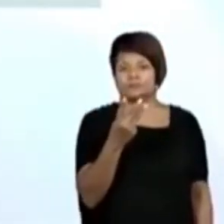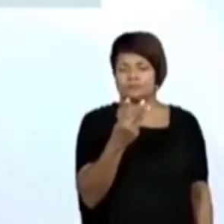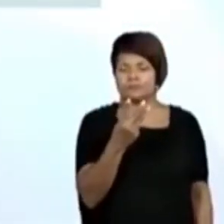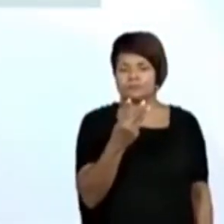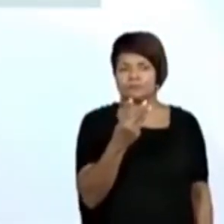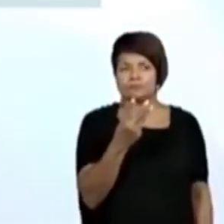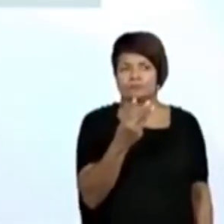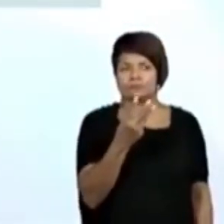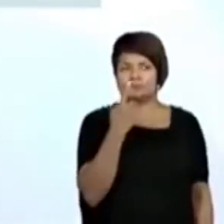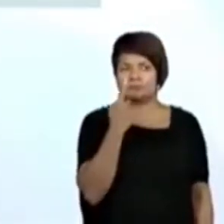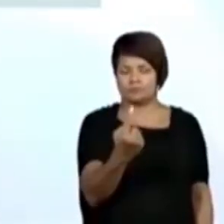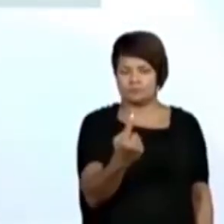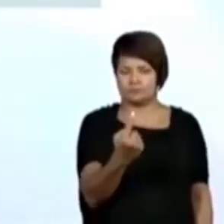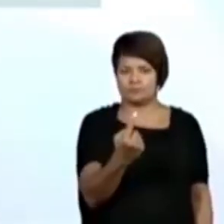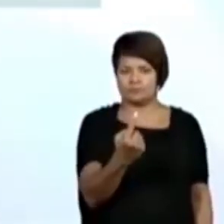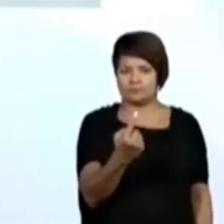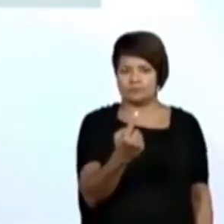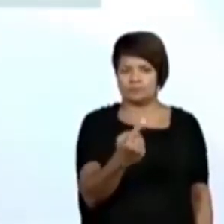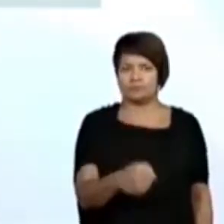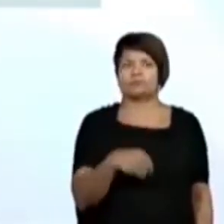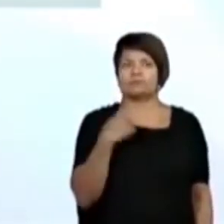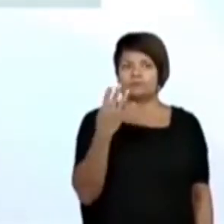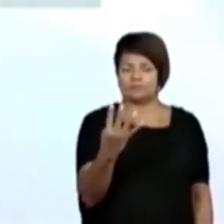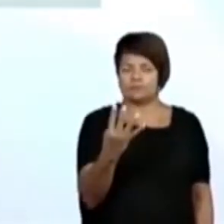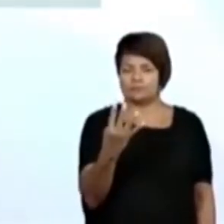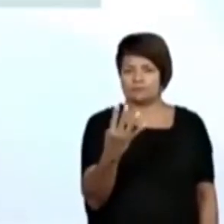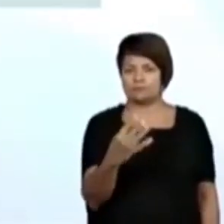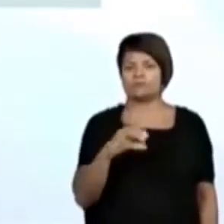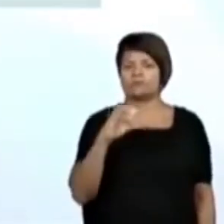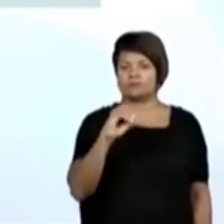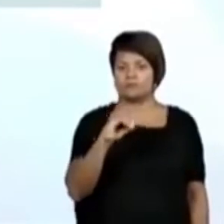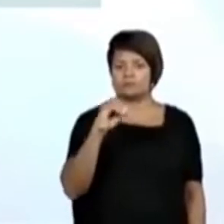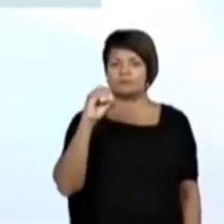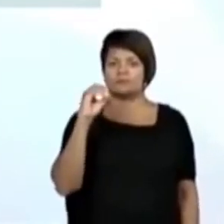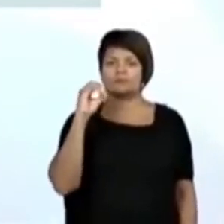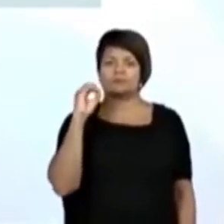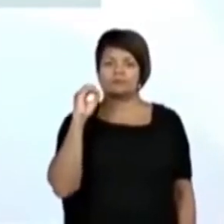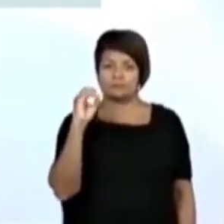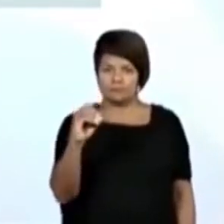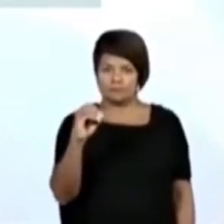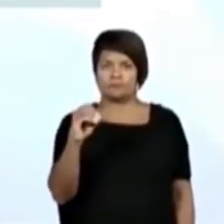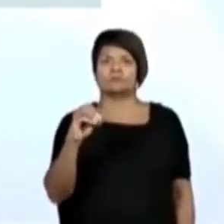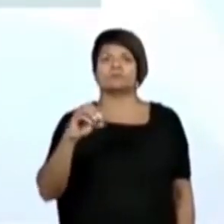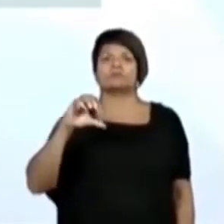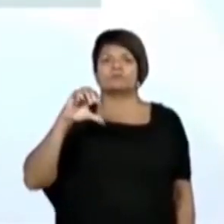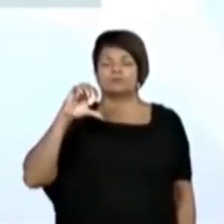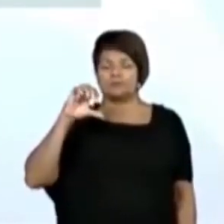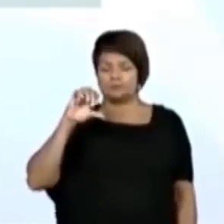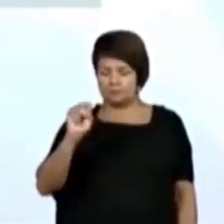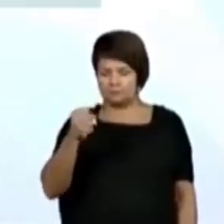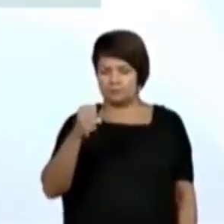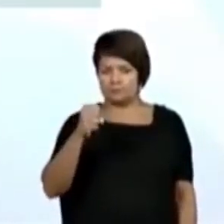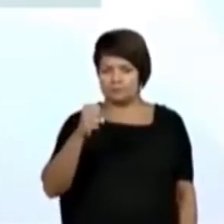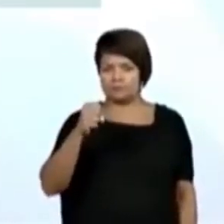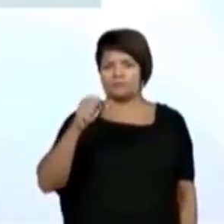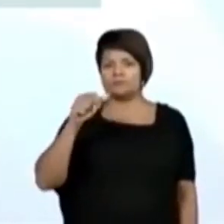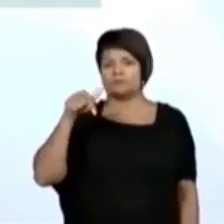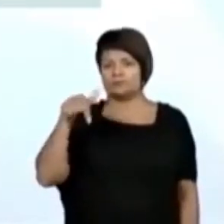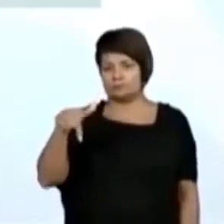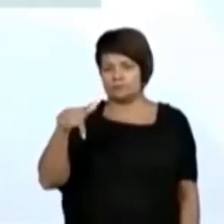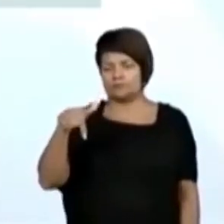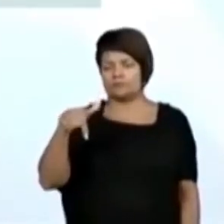1, 4, 0, 0, 8,